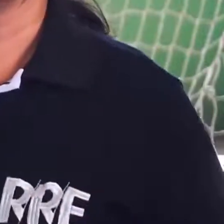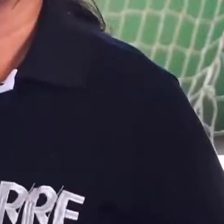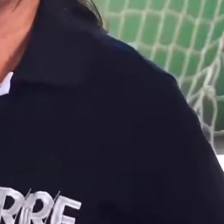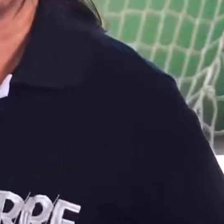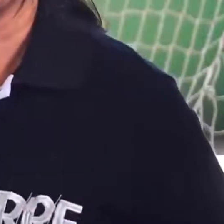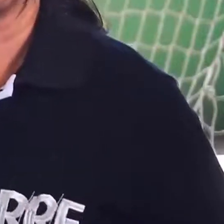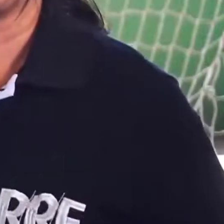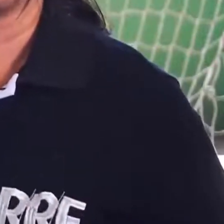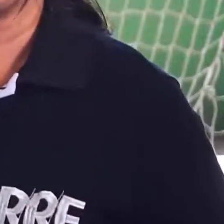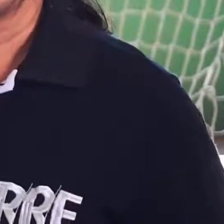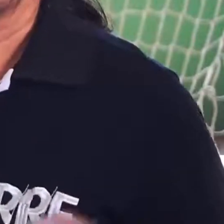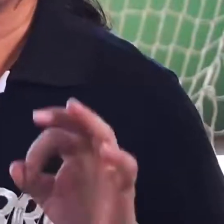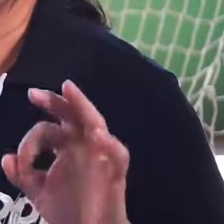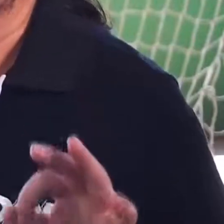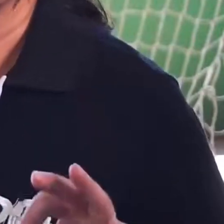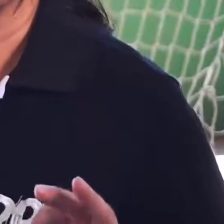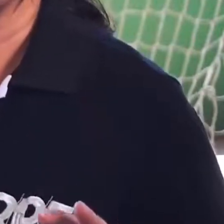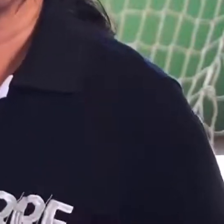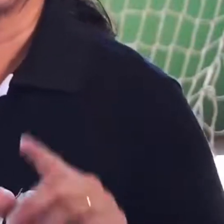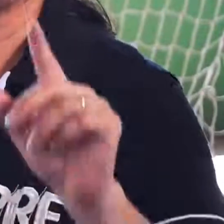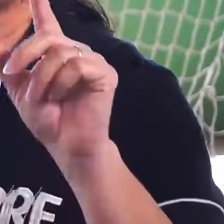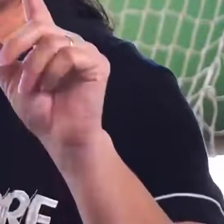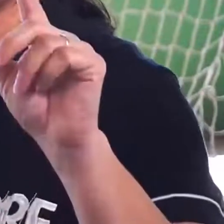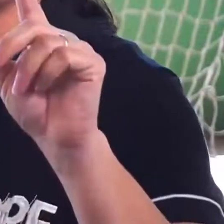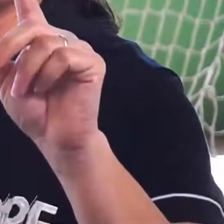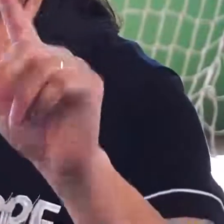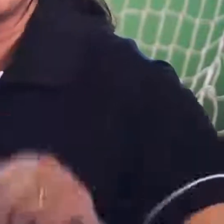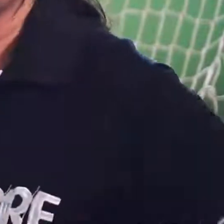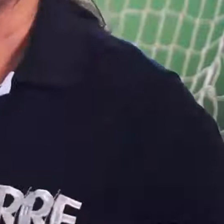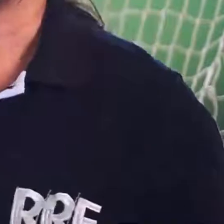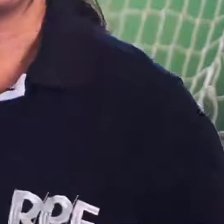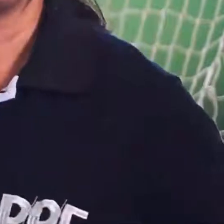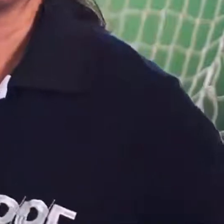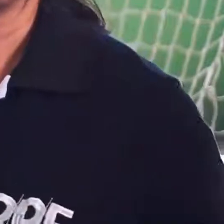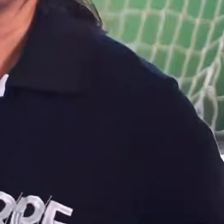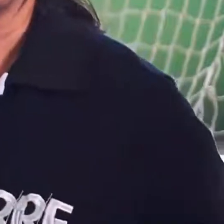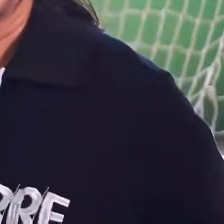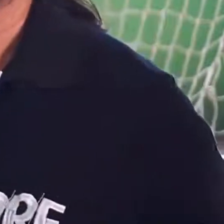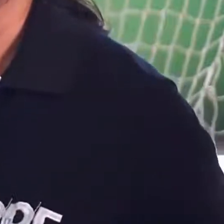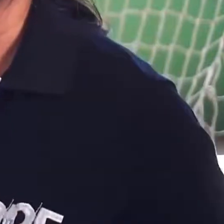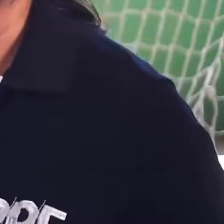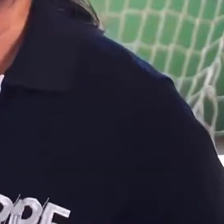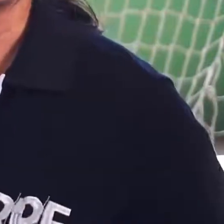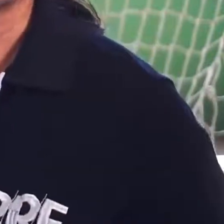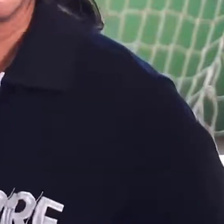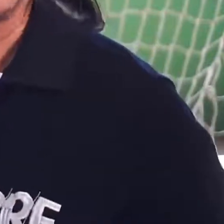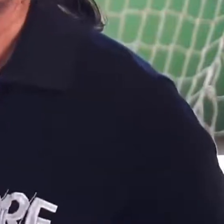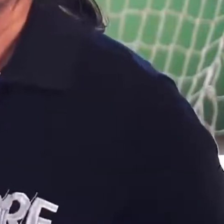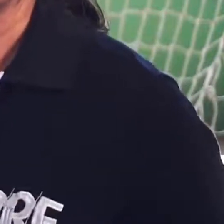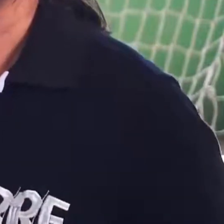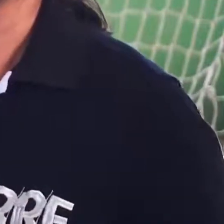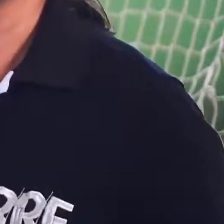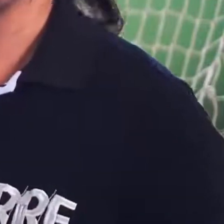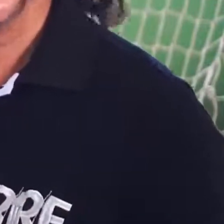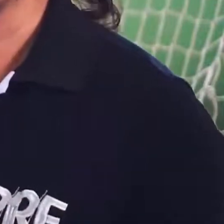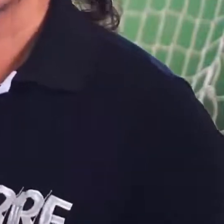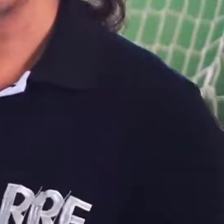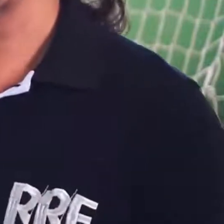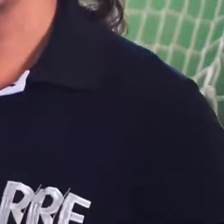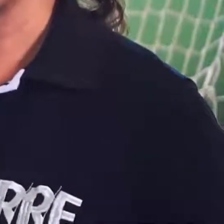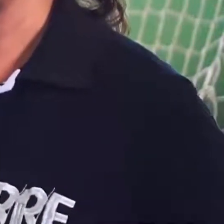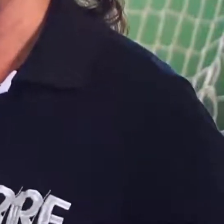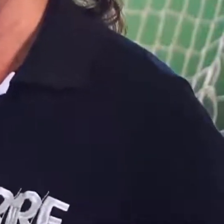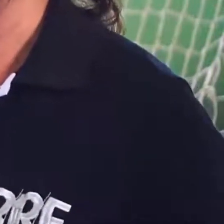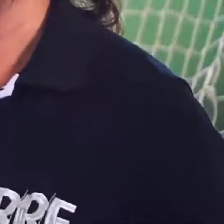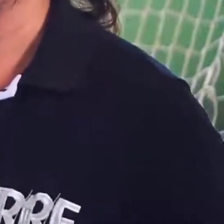processo natural da vida, mas o importante é envelhecer bem e feliz. Agora, fique com mais explicações em